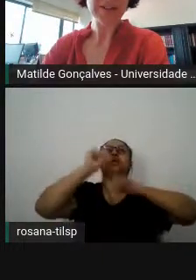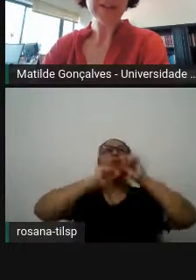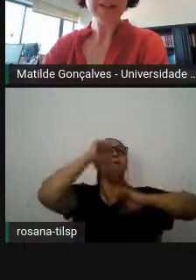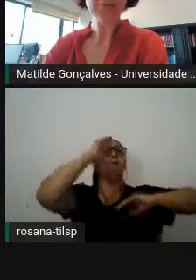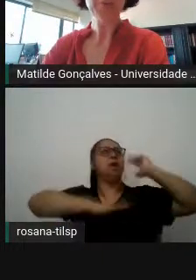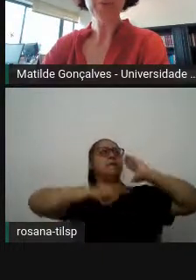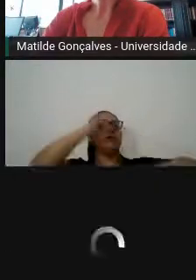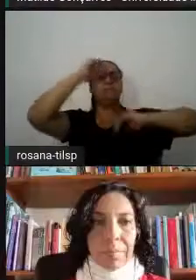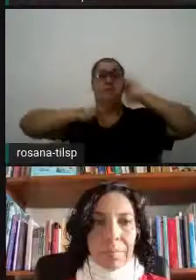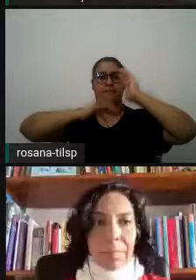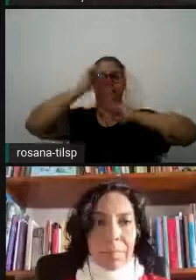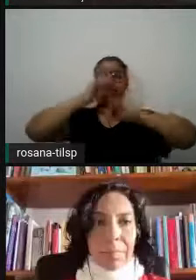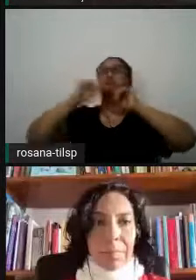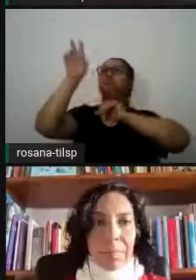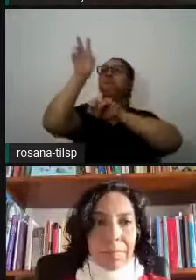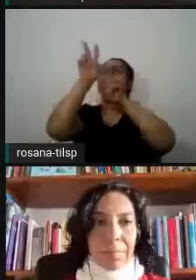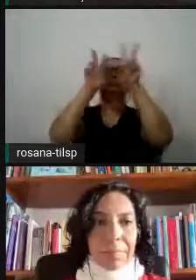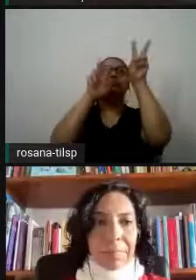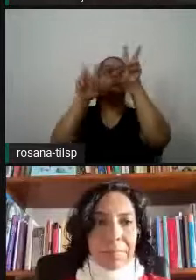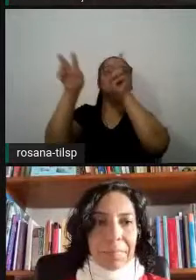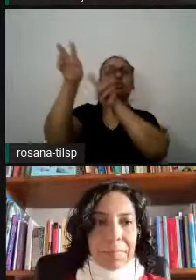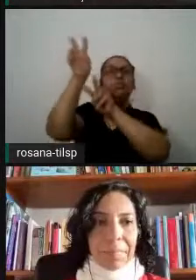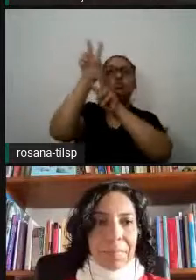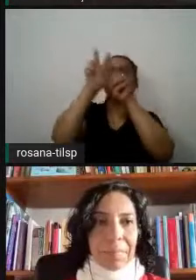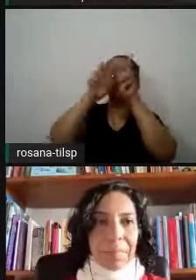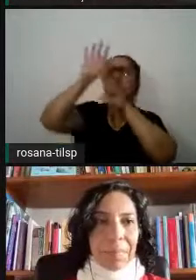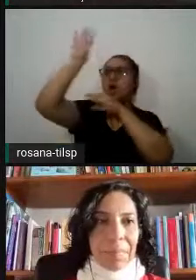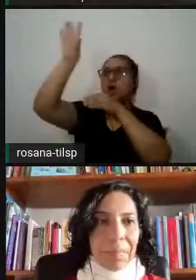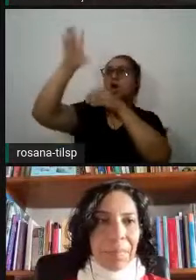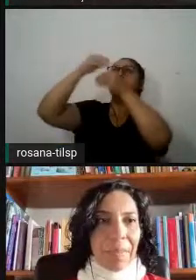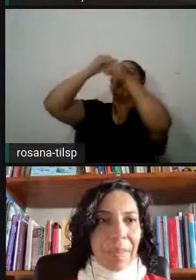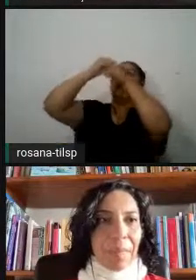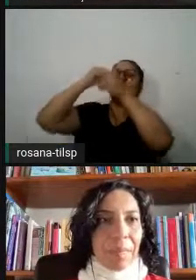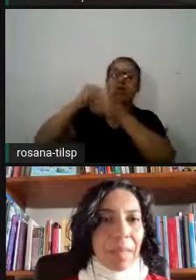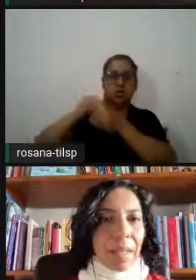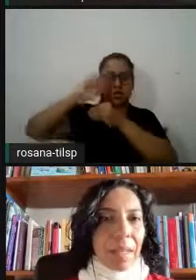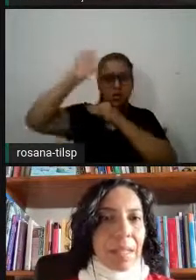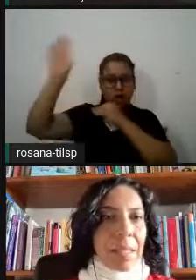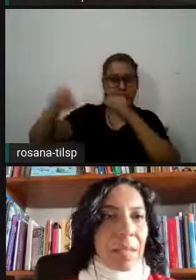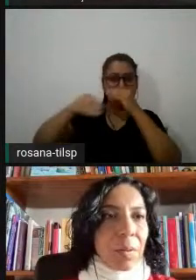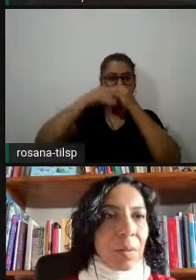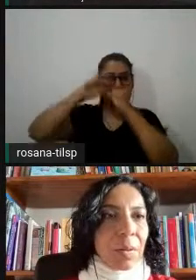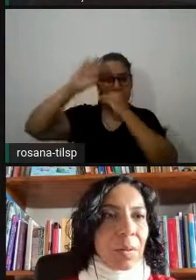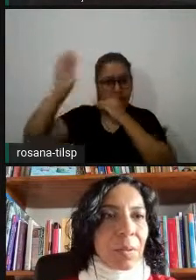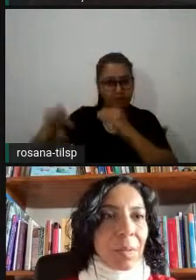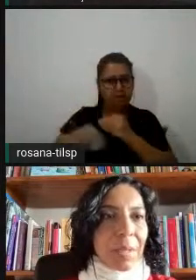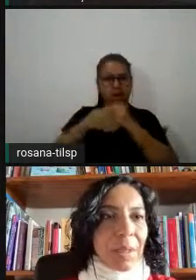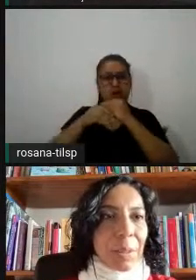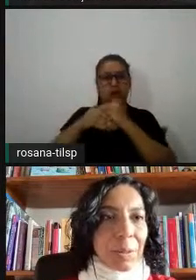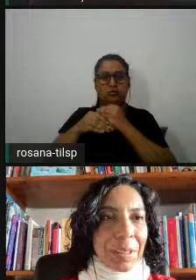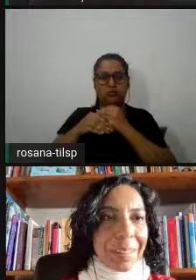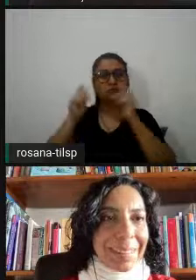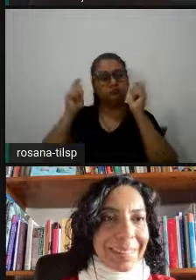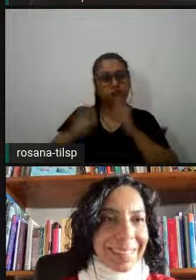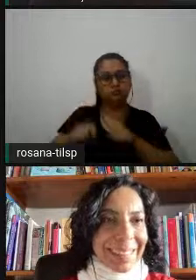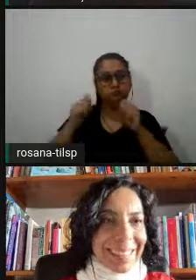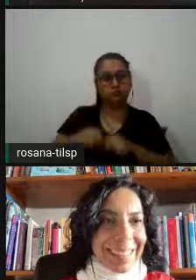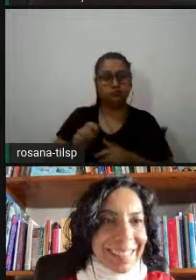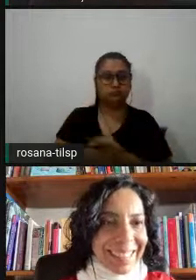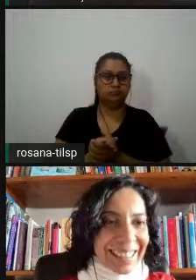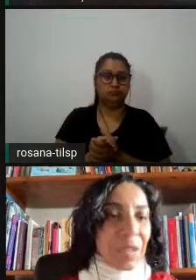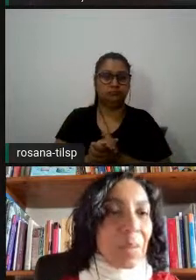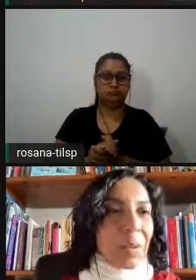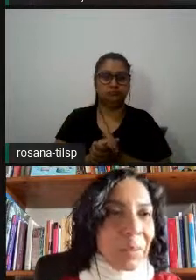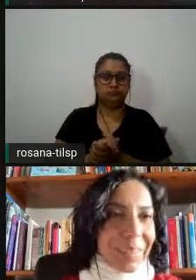natureza e depois a partir dessa reflexão de produzir então o que esta professora Helena Jorge sim